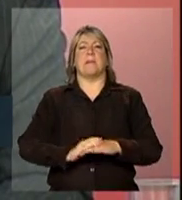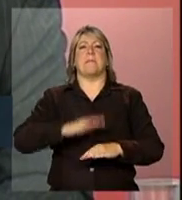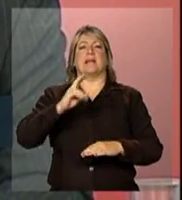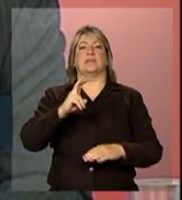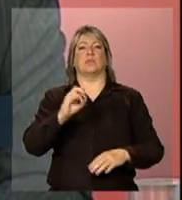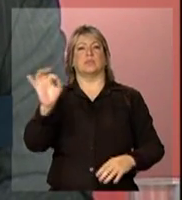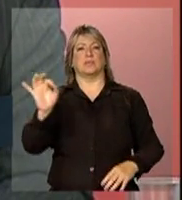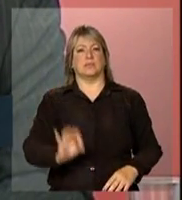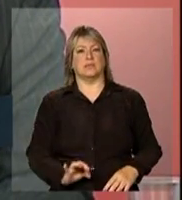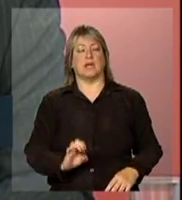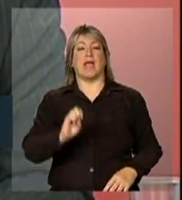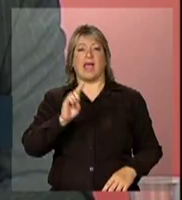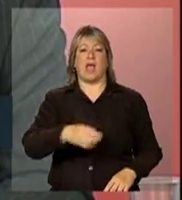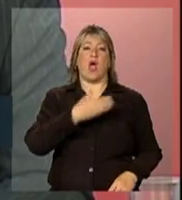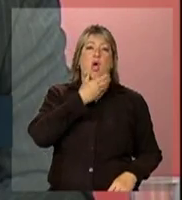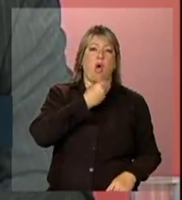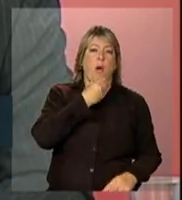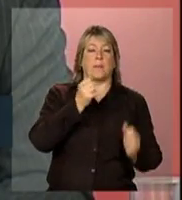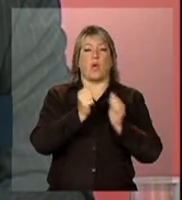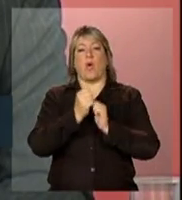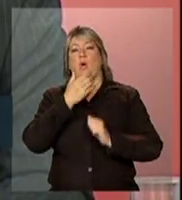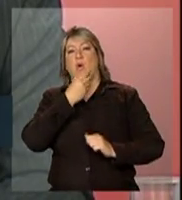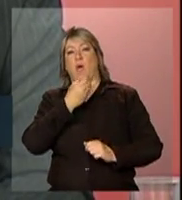homens que fazem sexo com homens.